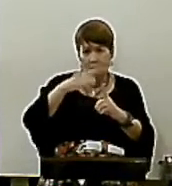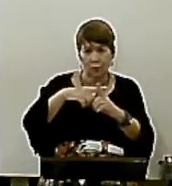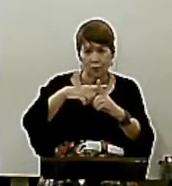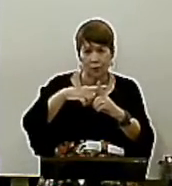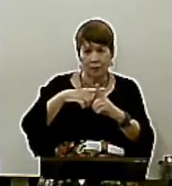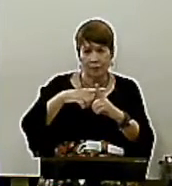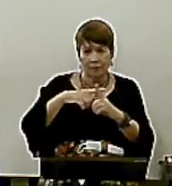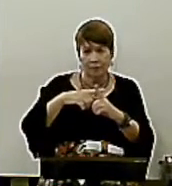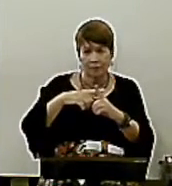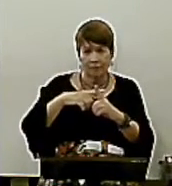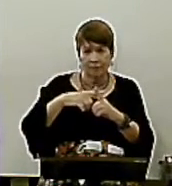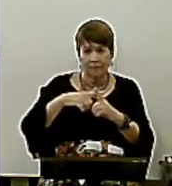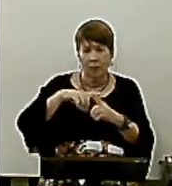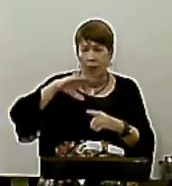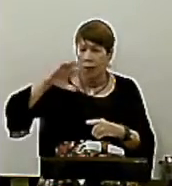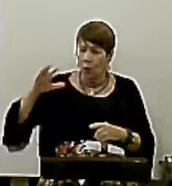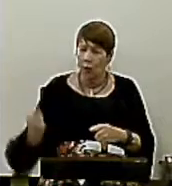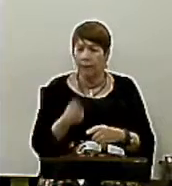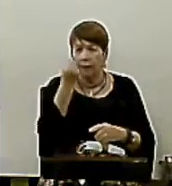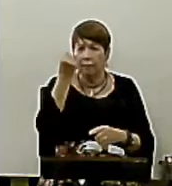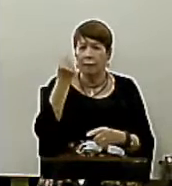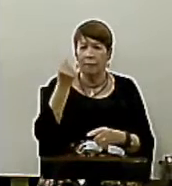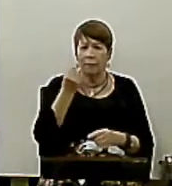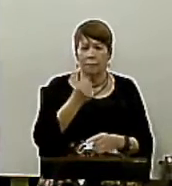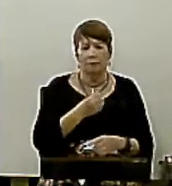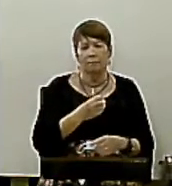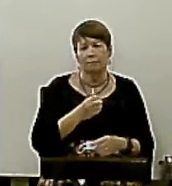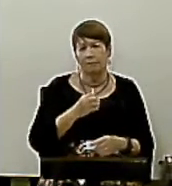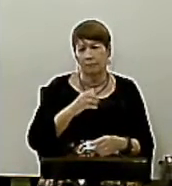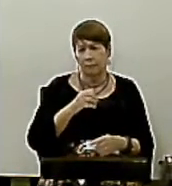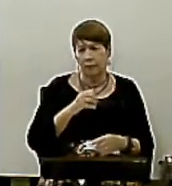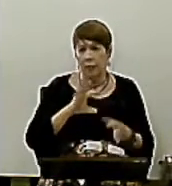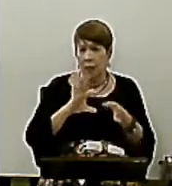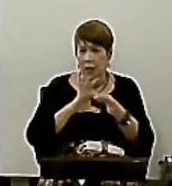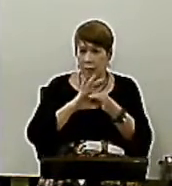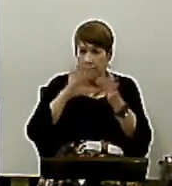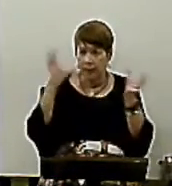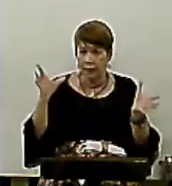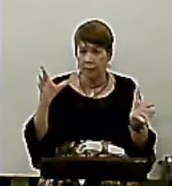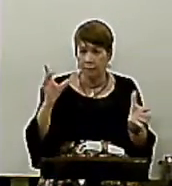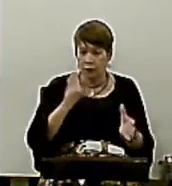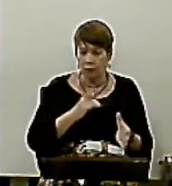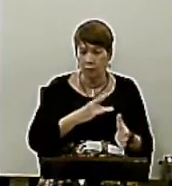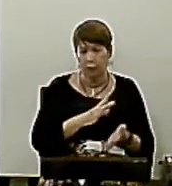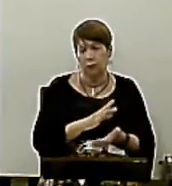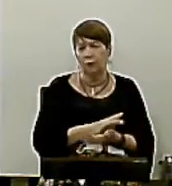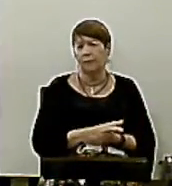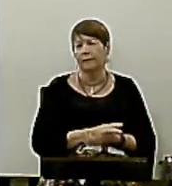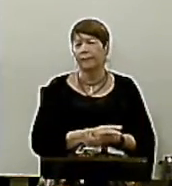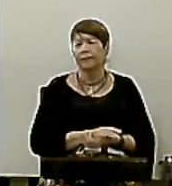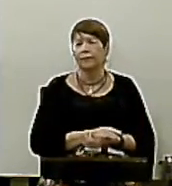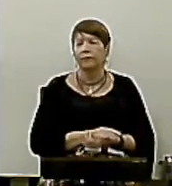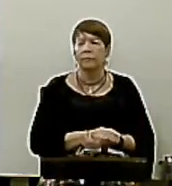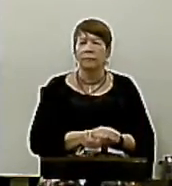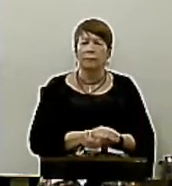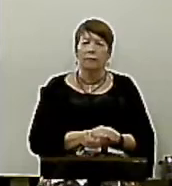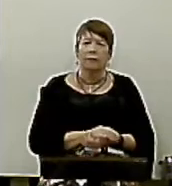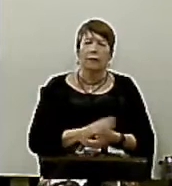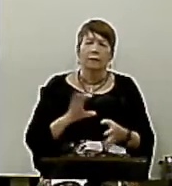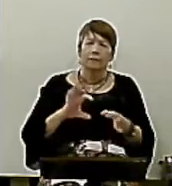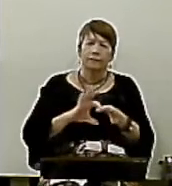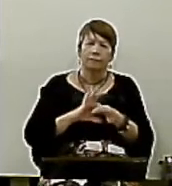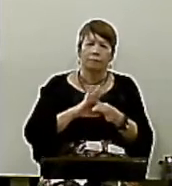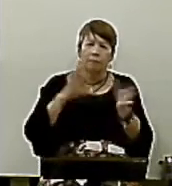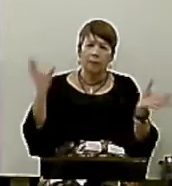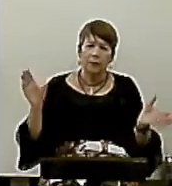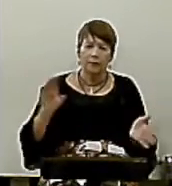libertar Do medo Agora a liberdade Que Cristo nos dá A liberdade cristã Não é somente Uma libertação